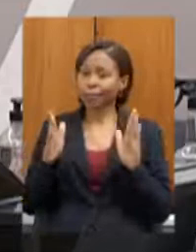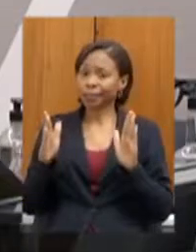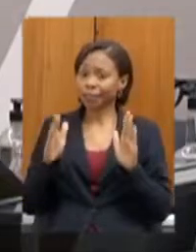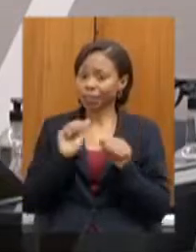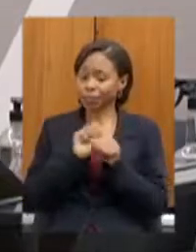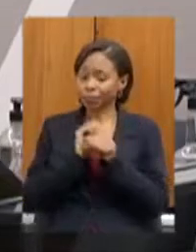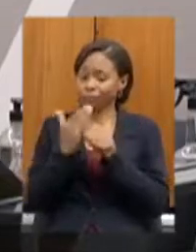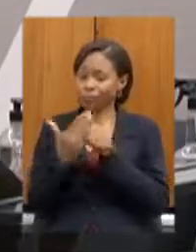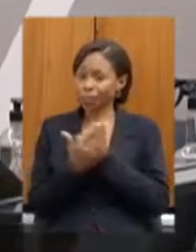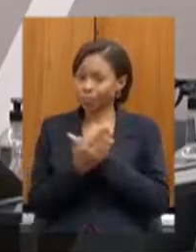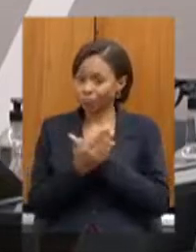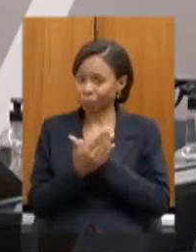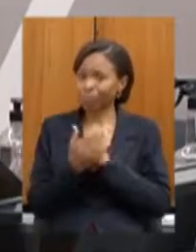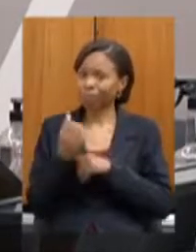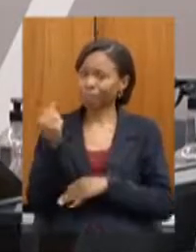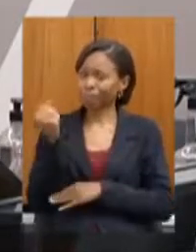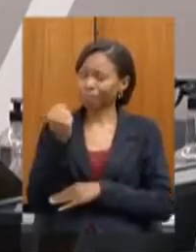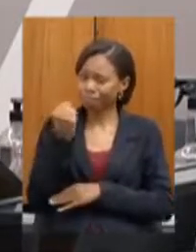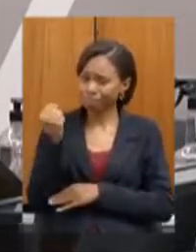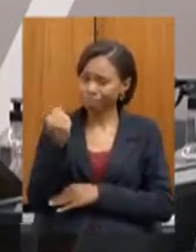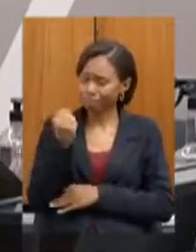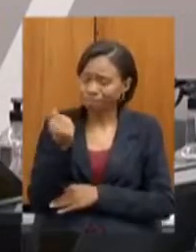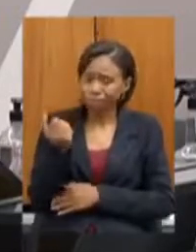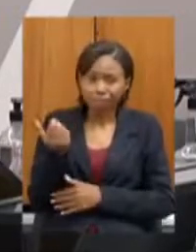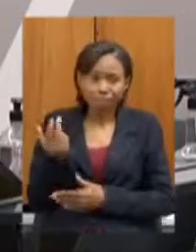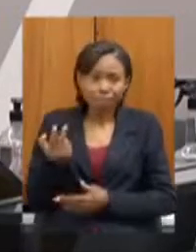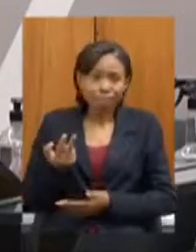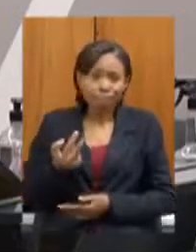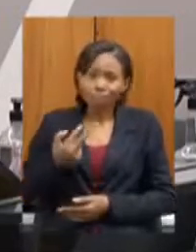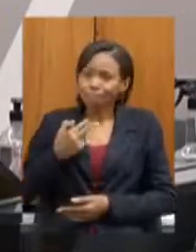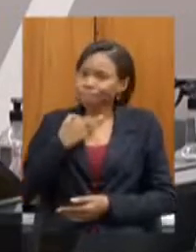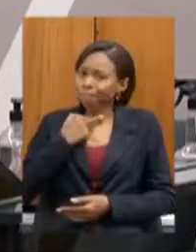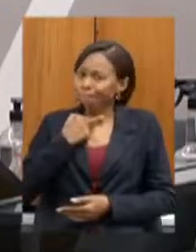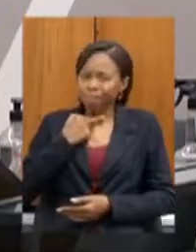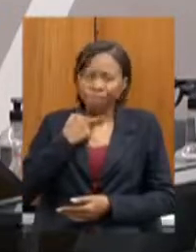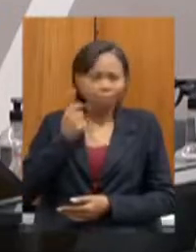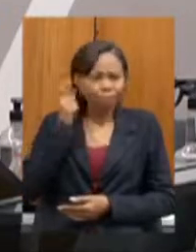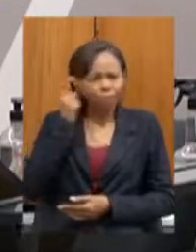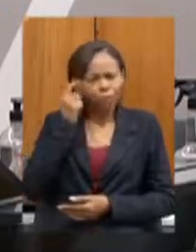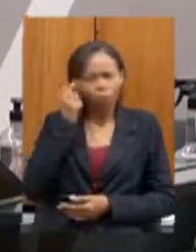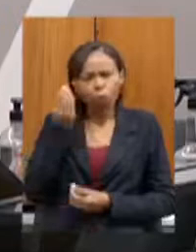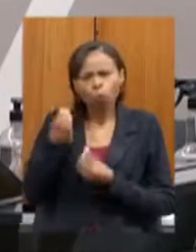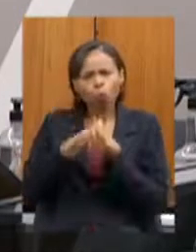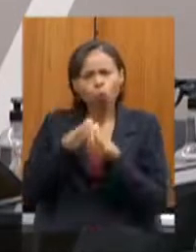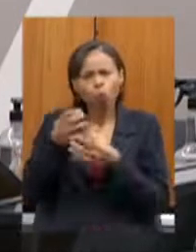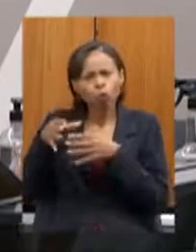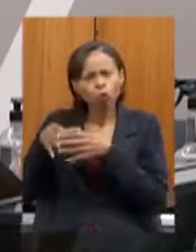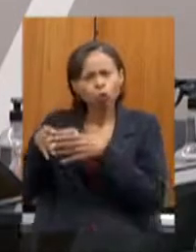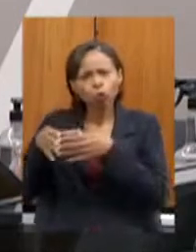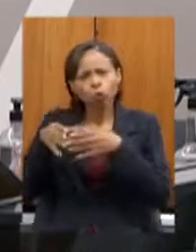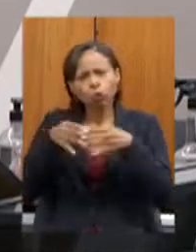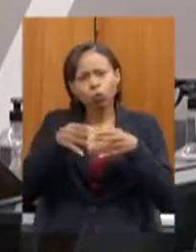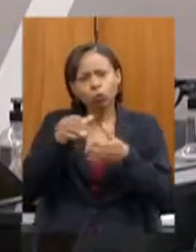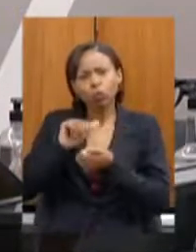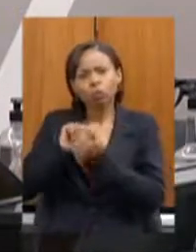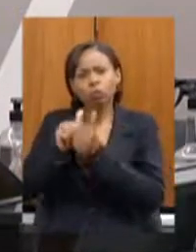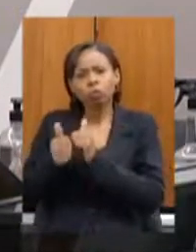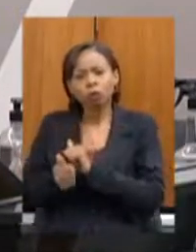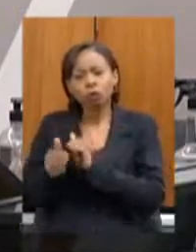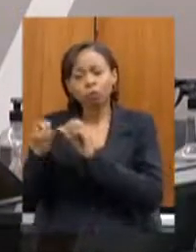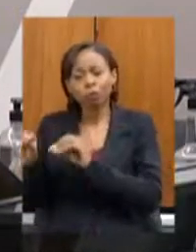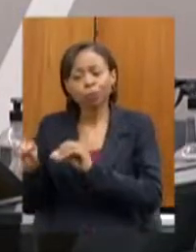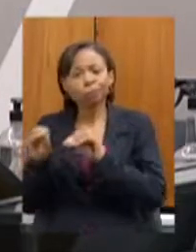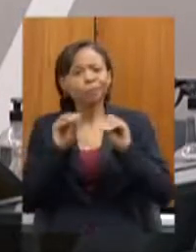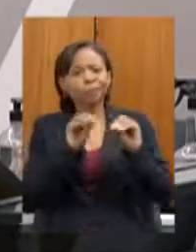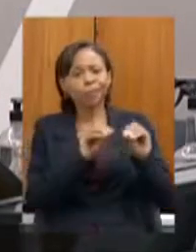pública nos impede de imaginar que essas federações deverão buscar novos espaços deverão